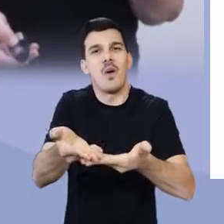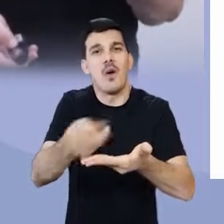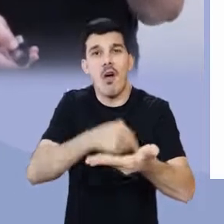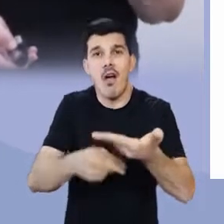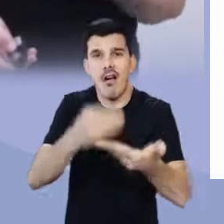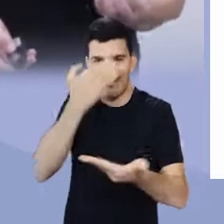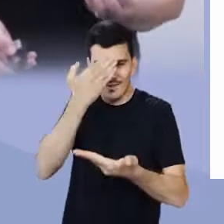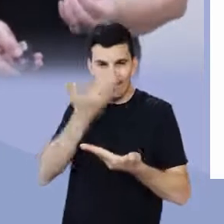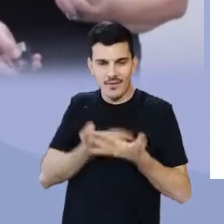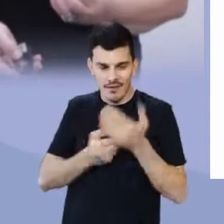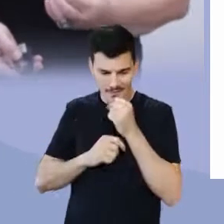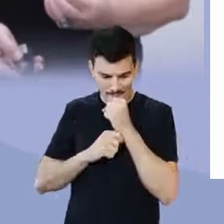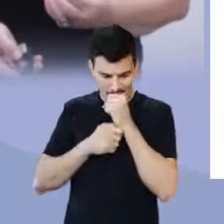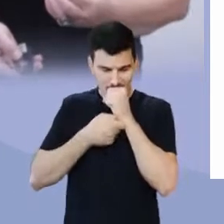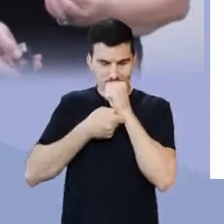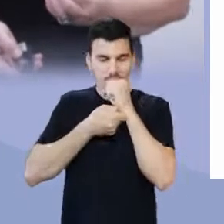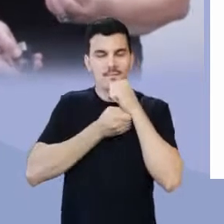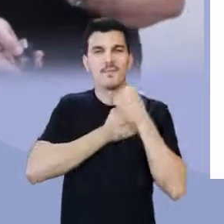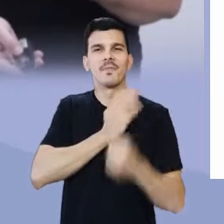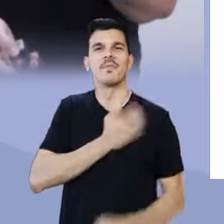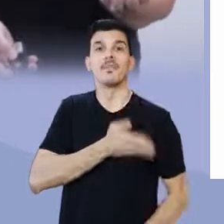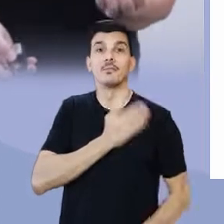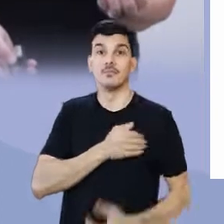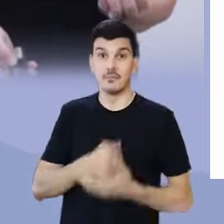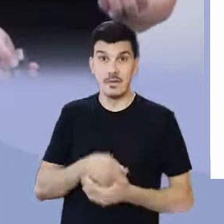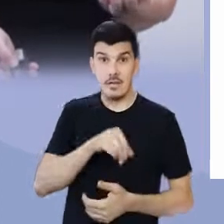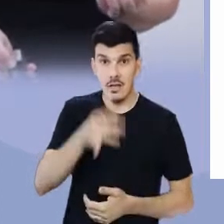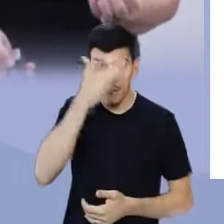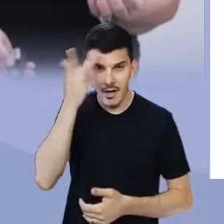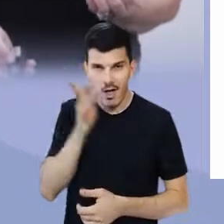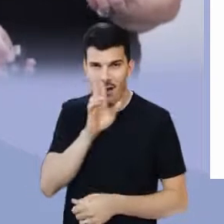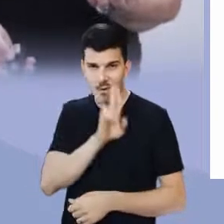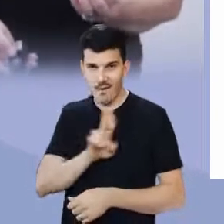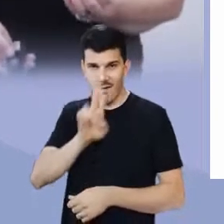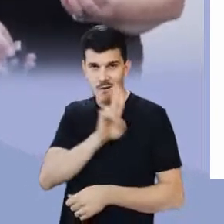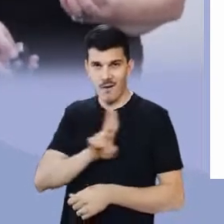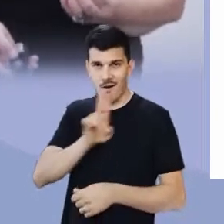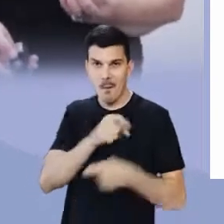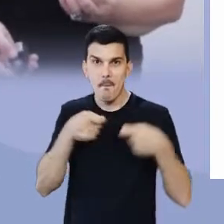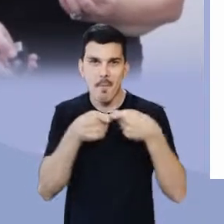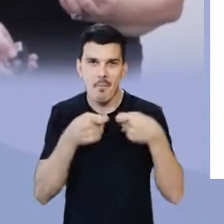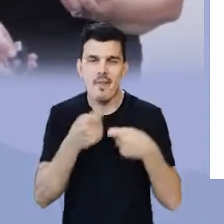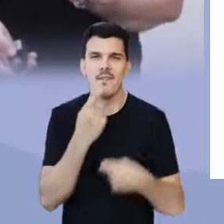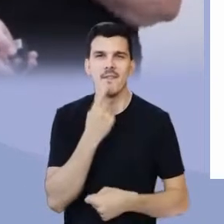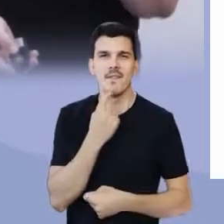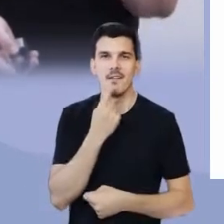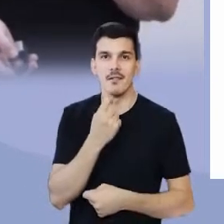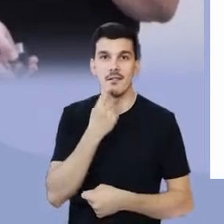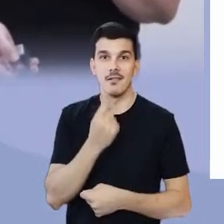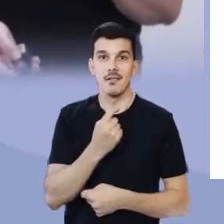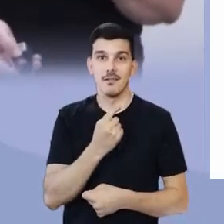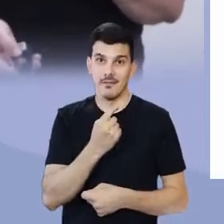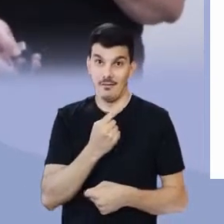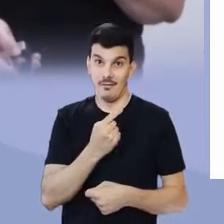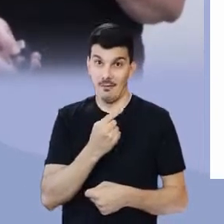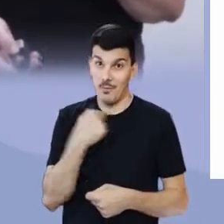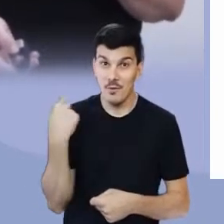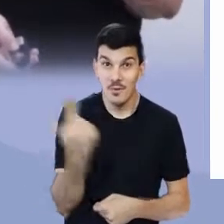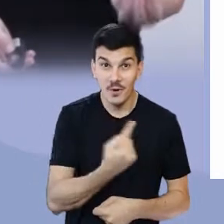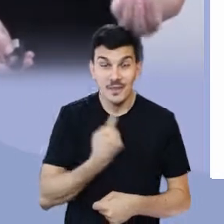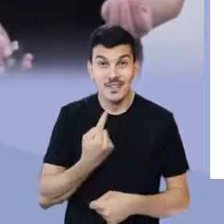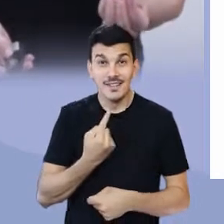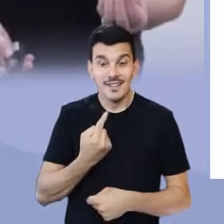nos confiam seus corações. Se alguém estiver usando meias vermelhas por nossa causa,